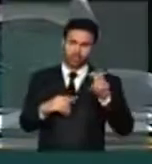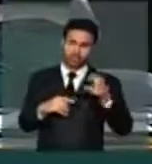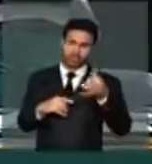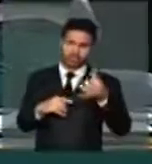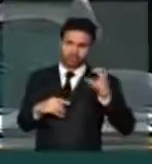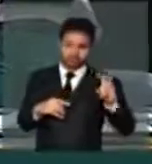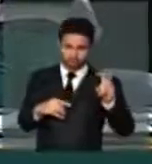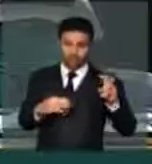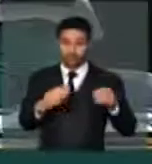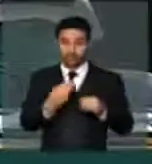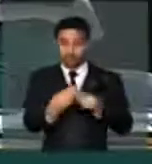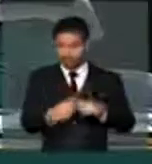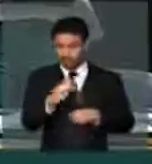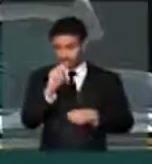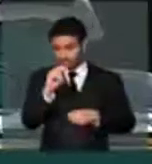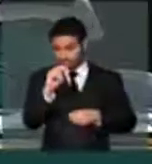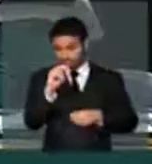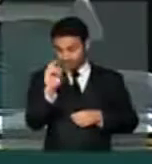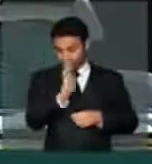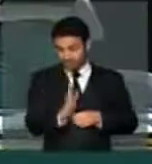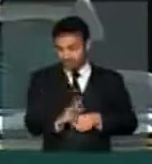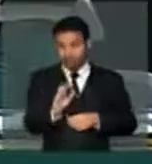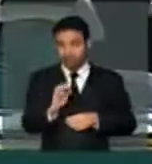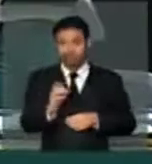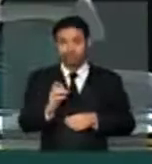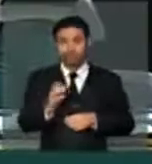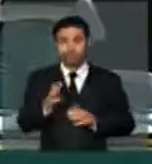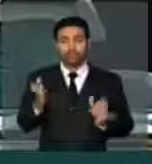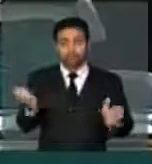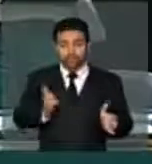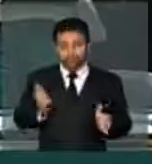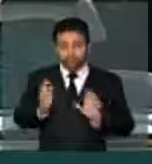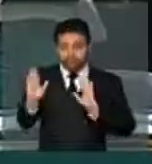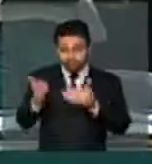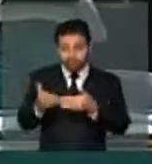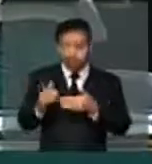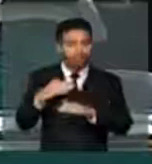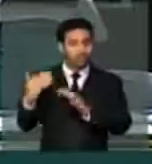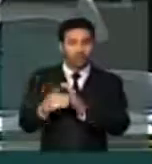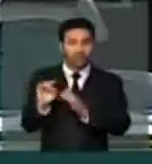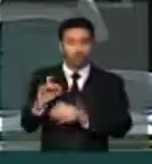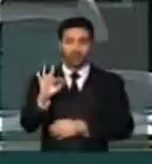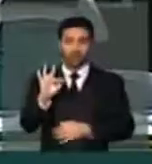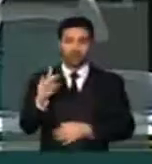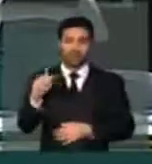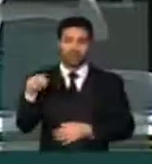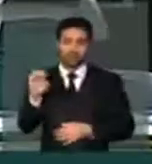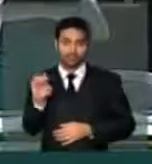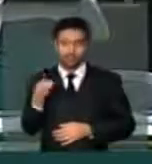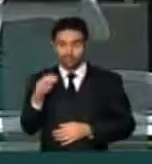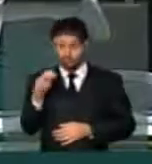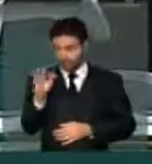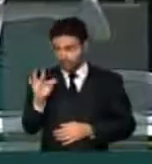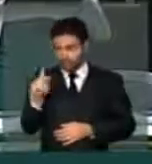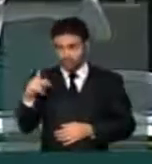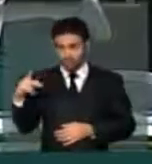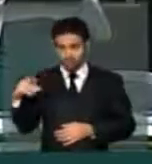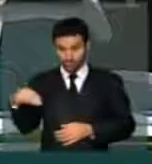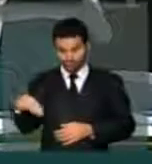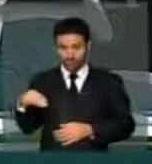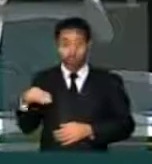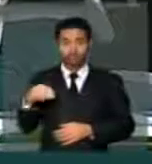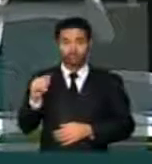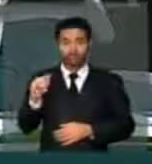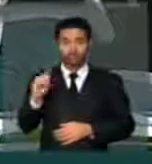municípios do nosso país, eles vivem exclusivamente do FPM. E nós sabemos que boa parte desses municípios,